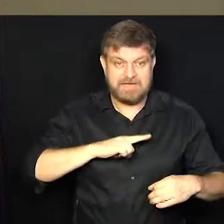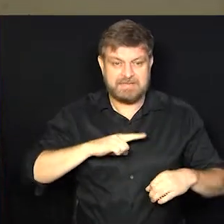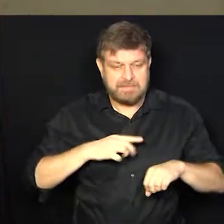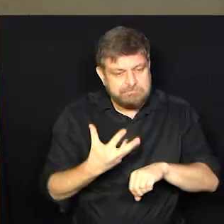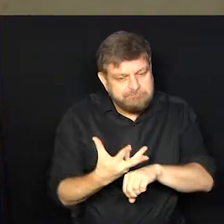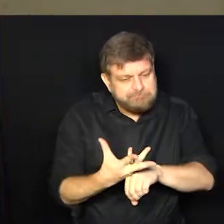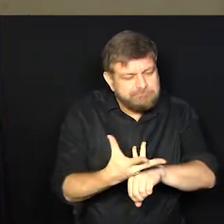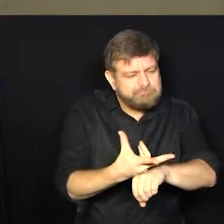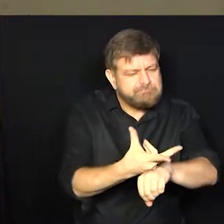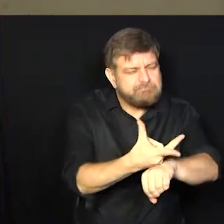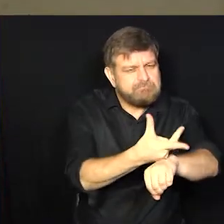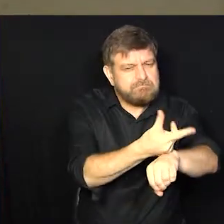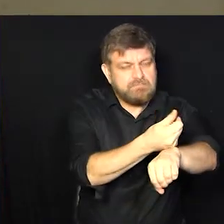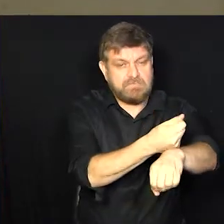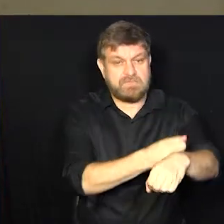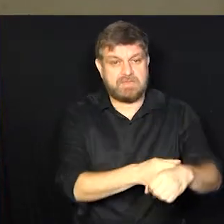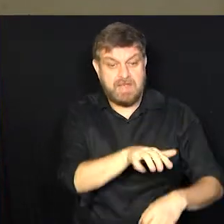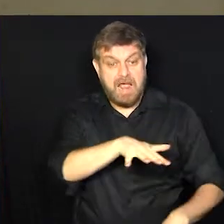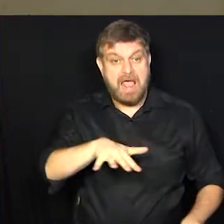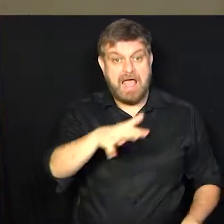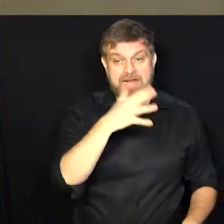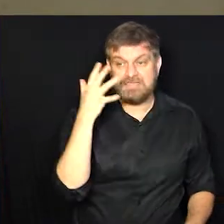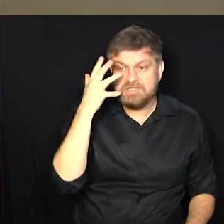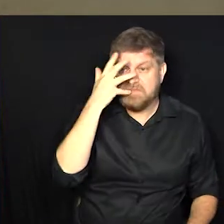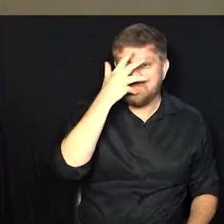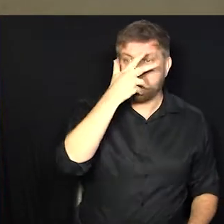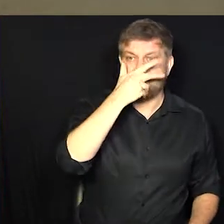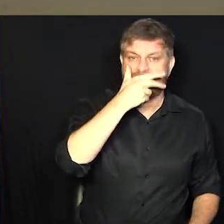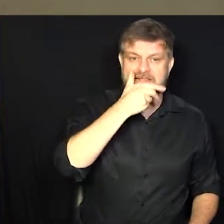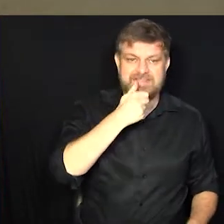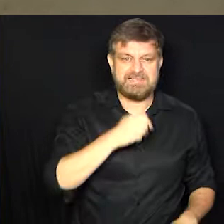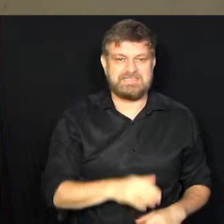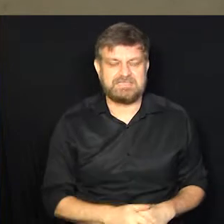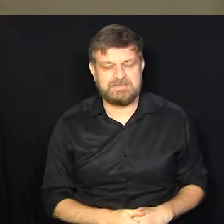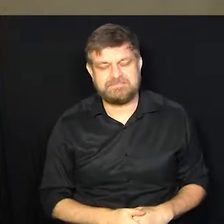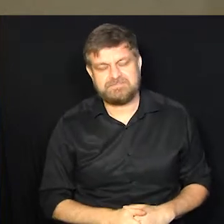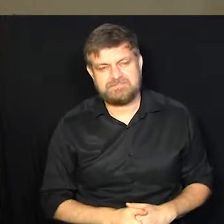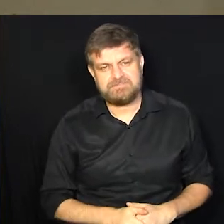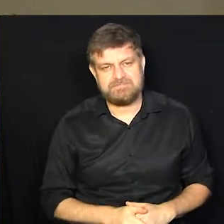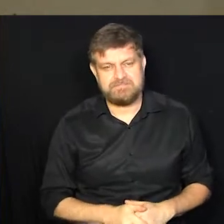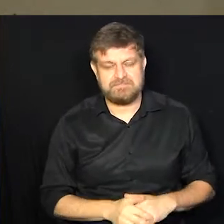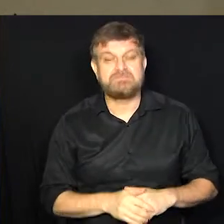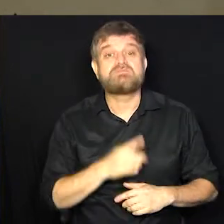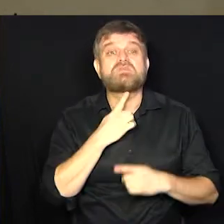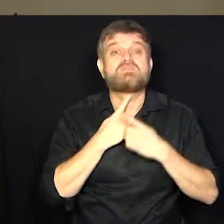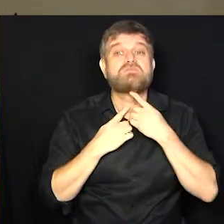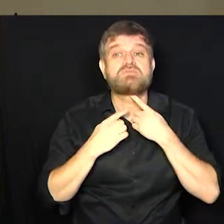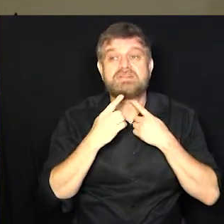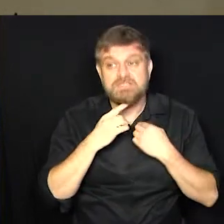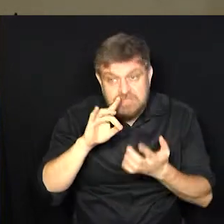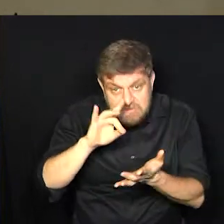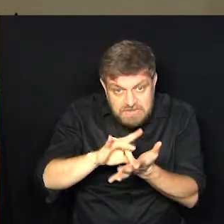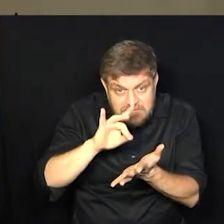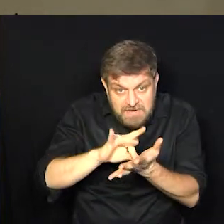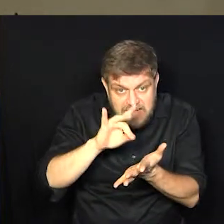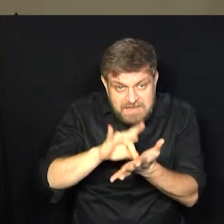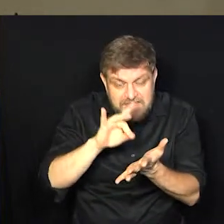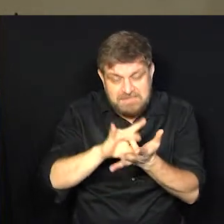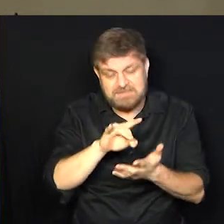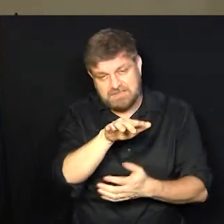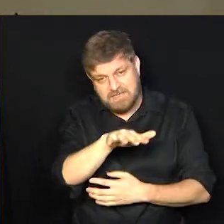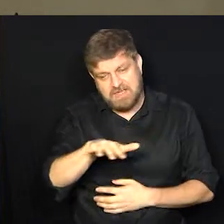né? De beleza, de estrutura, assim, de querer mesmo. É uma área